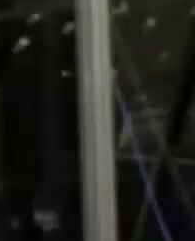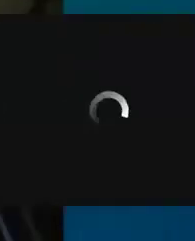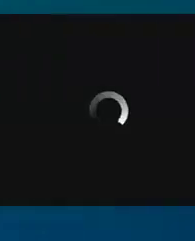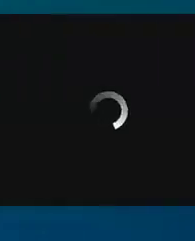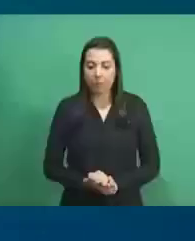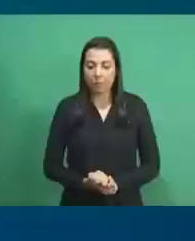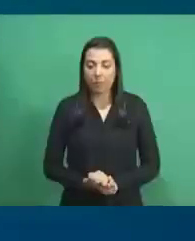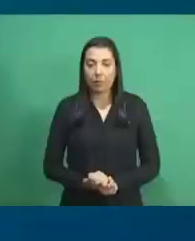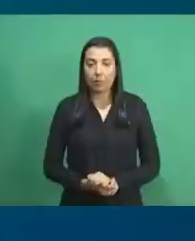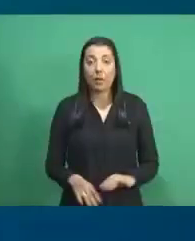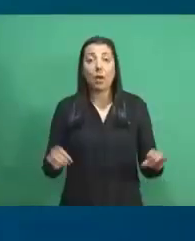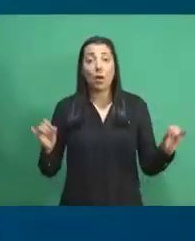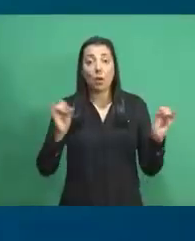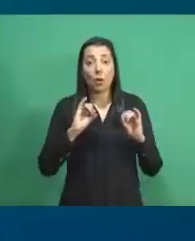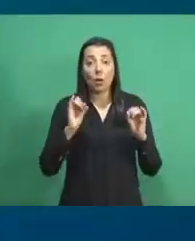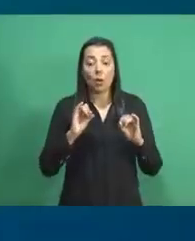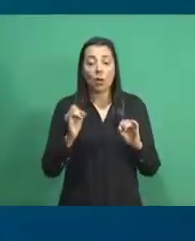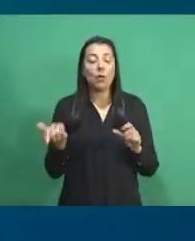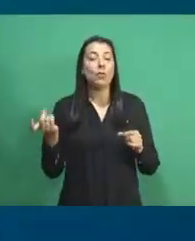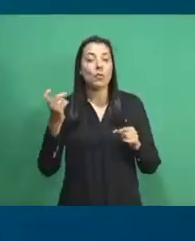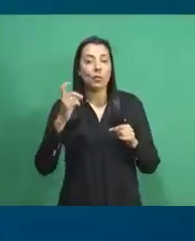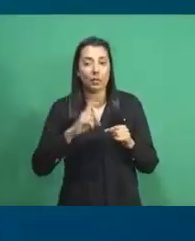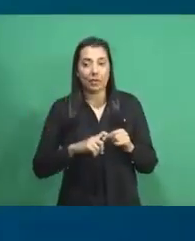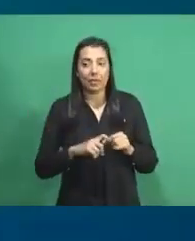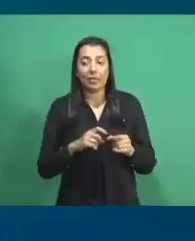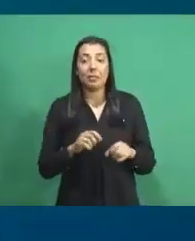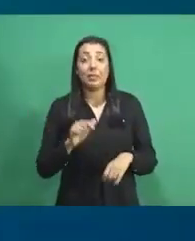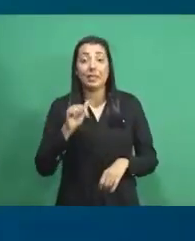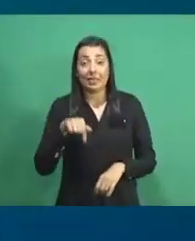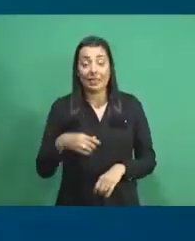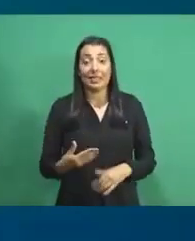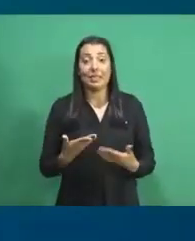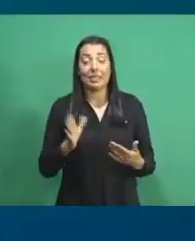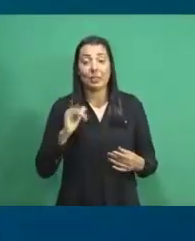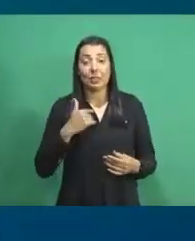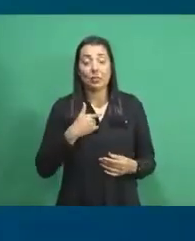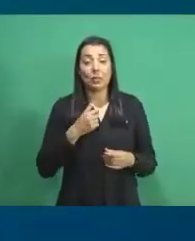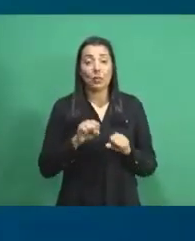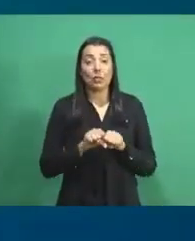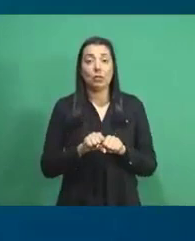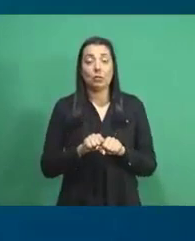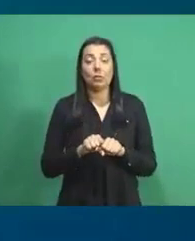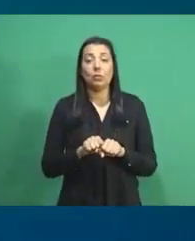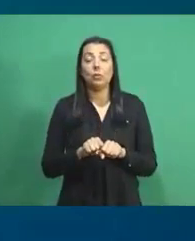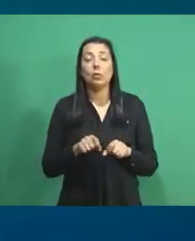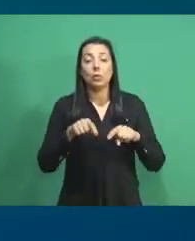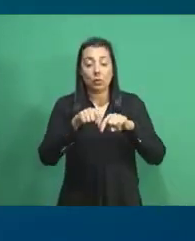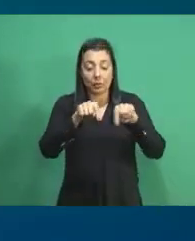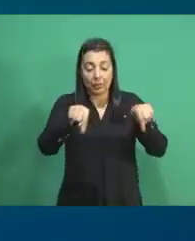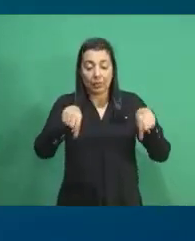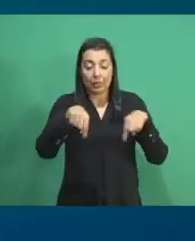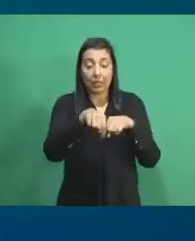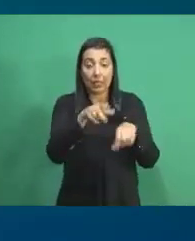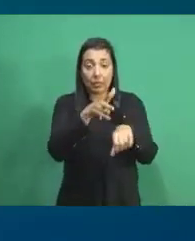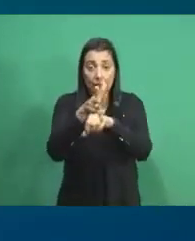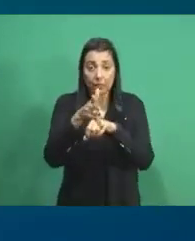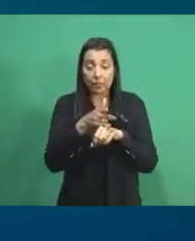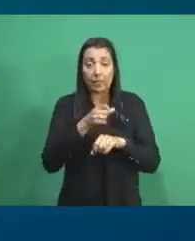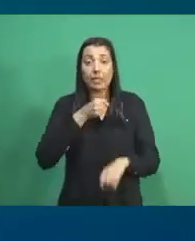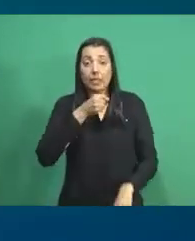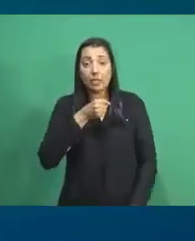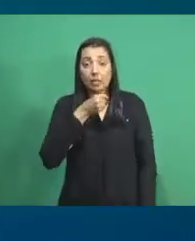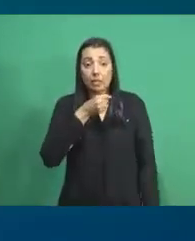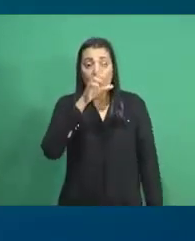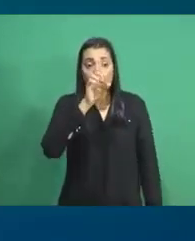Olá, estamos de volta e aqui nos nossos estúdios eu entrevisto a